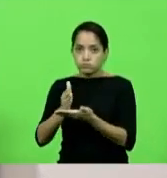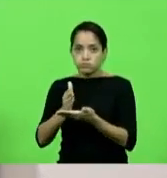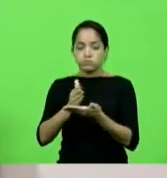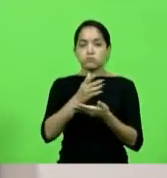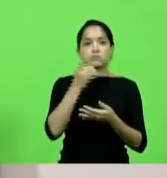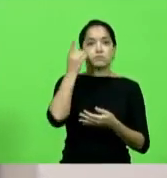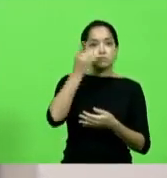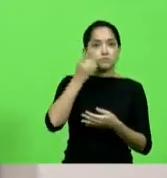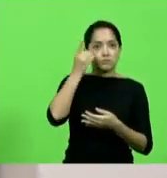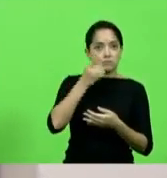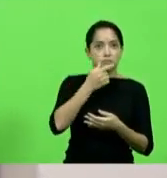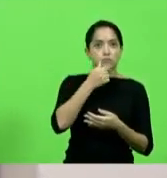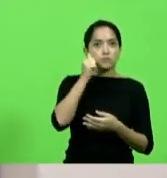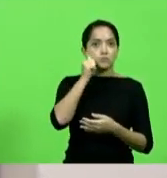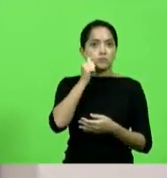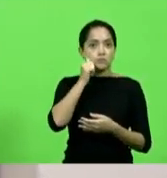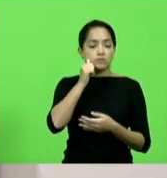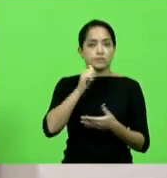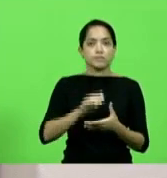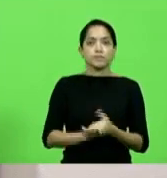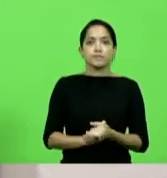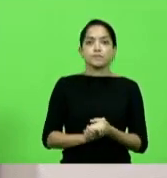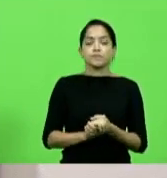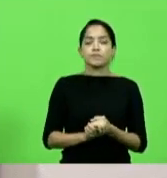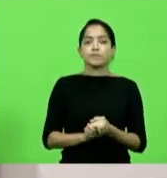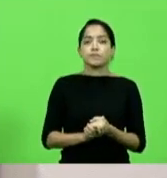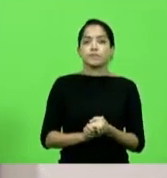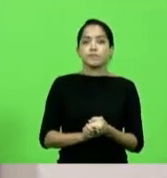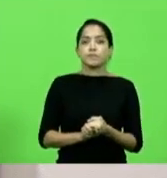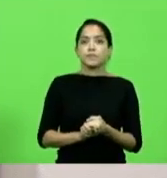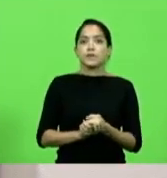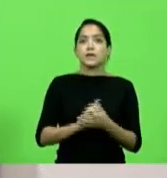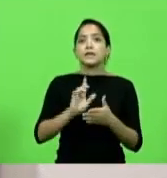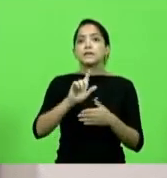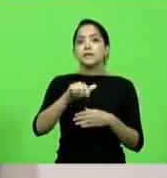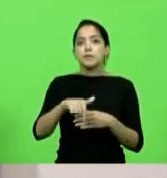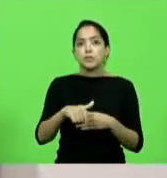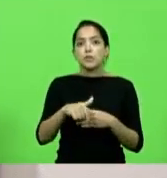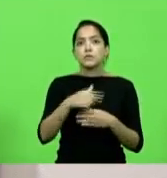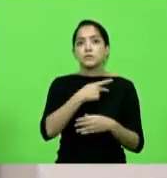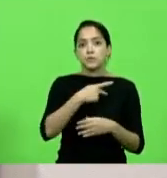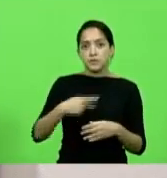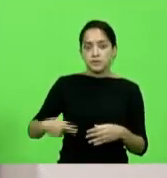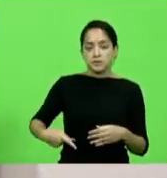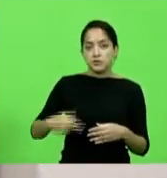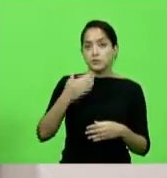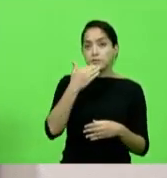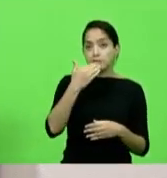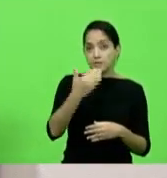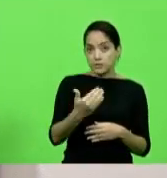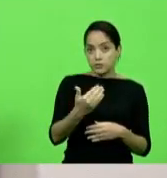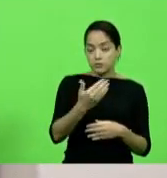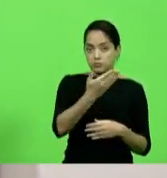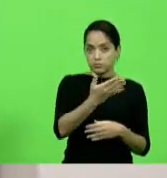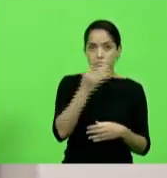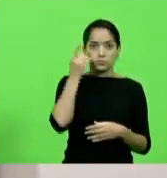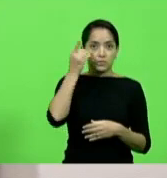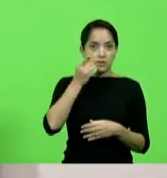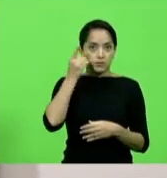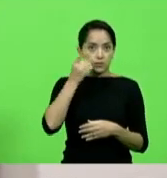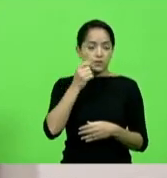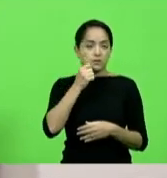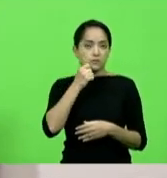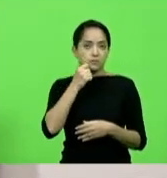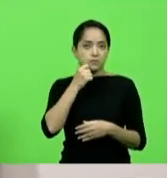deputadas e senhores deputados, para a votação. No momento seguinte, o senhor presidente solicitou à senhora deputada Ana